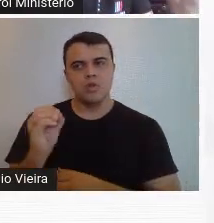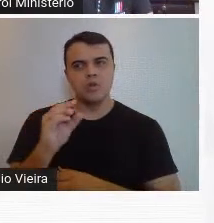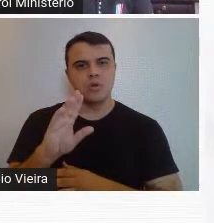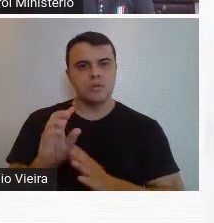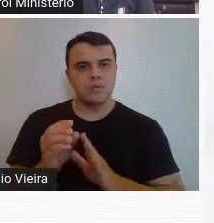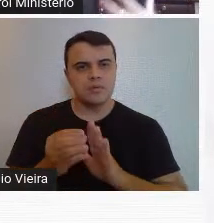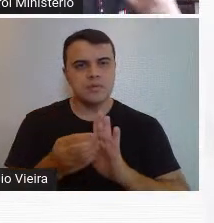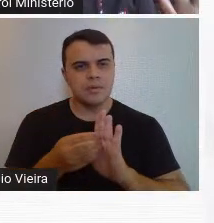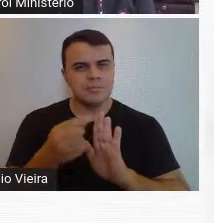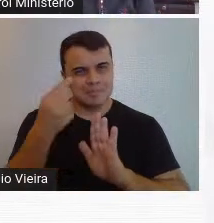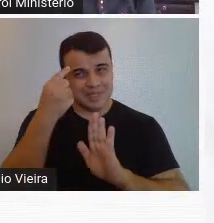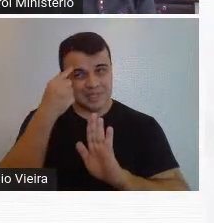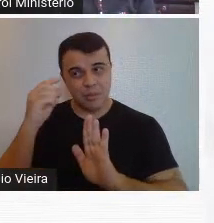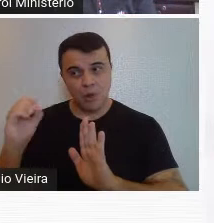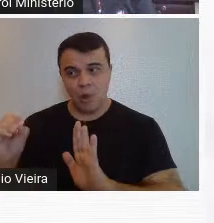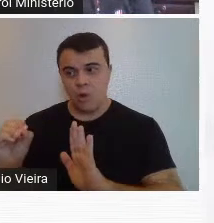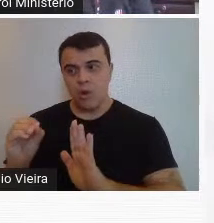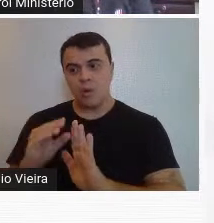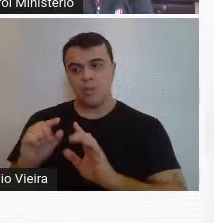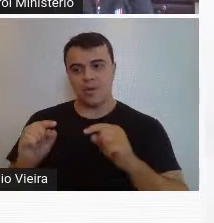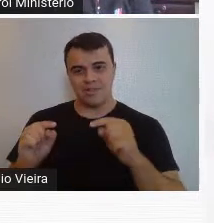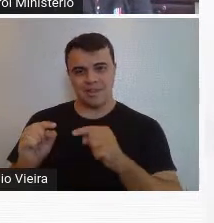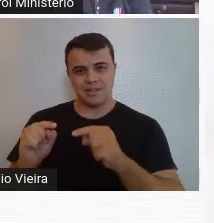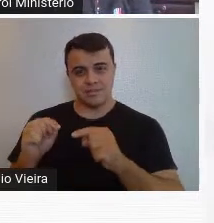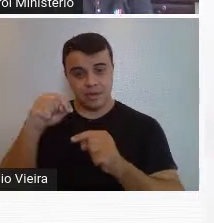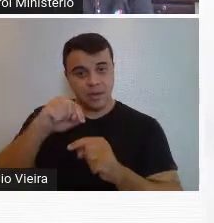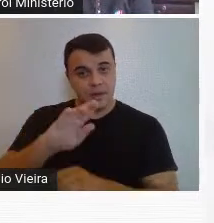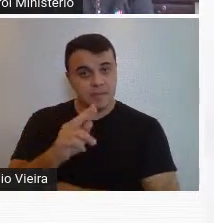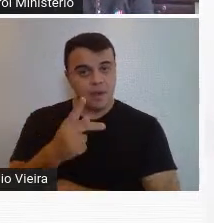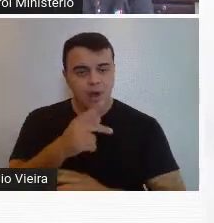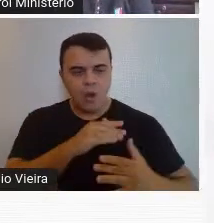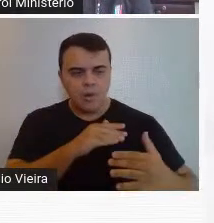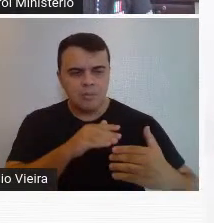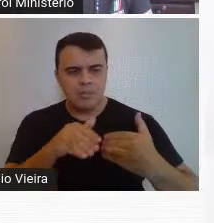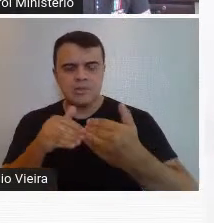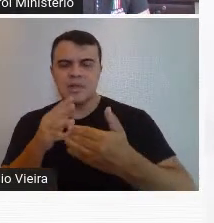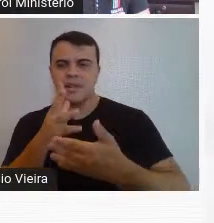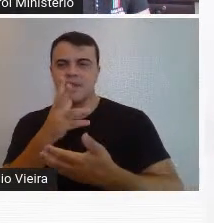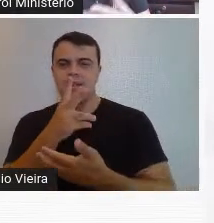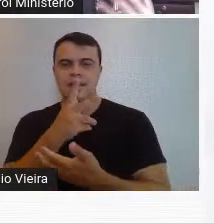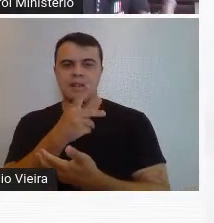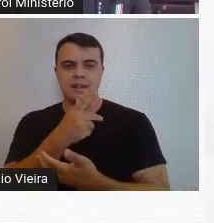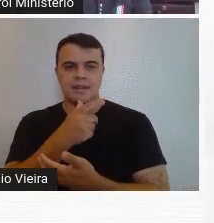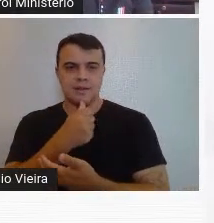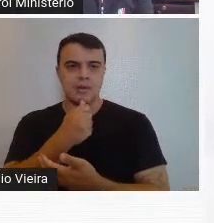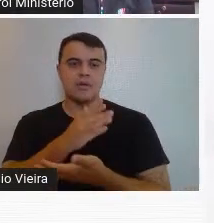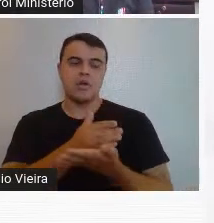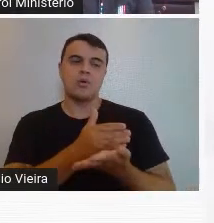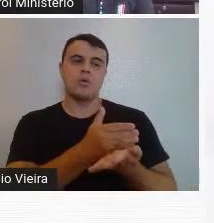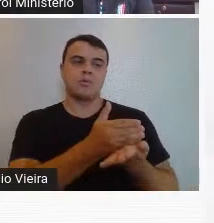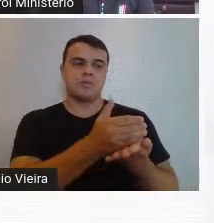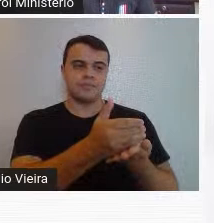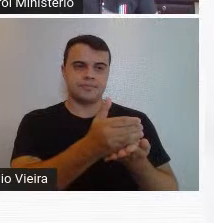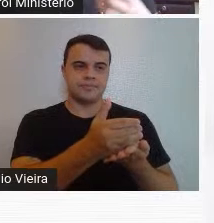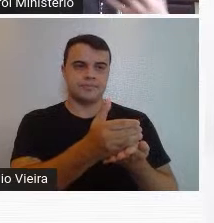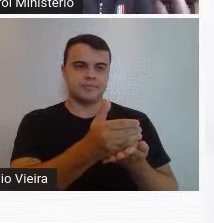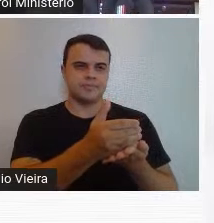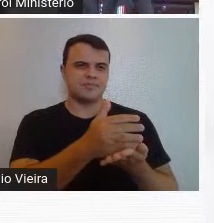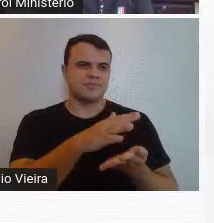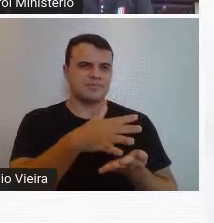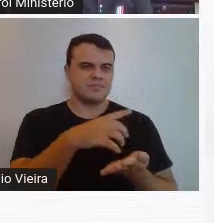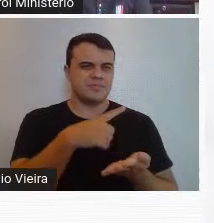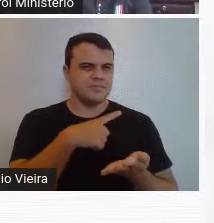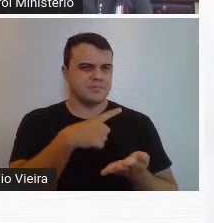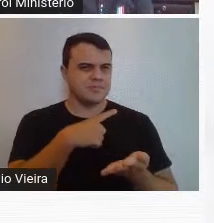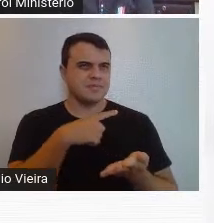espírito, do pensamento moderno, do modernismo em Belo Horizonte é um processo longo, então ele começaria aí ainda